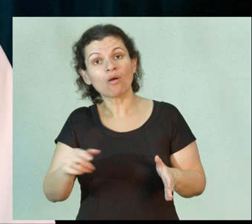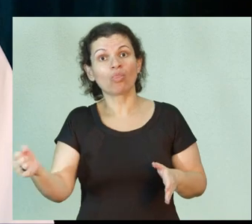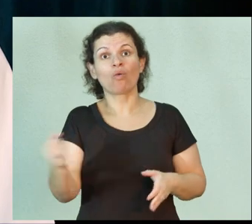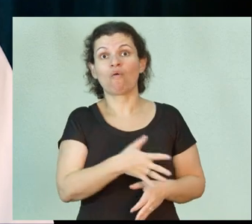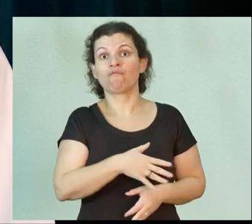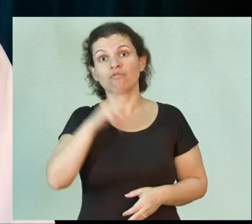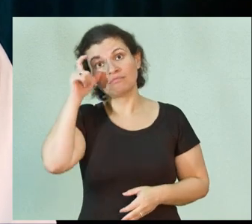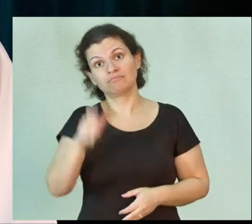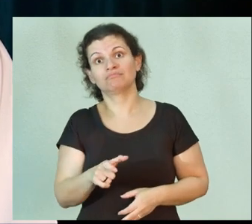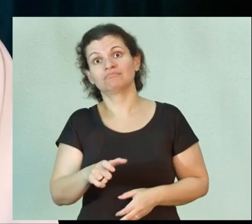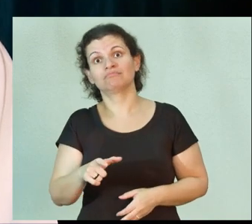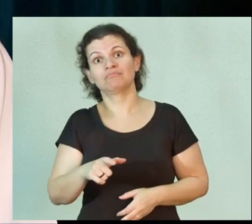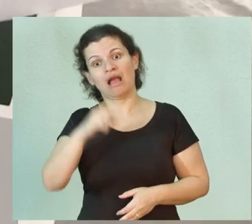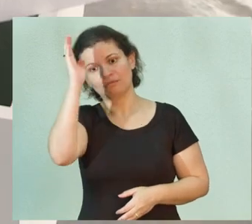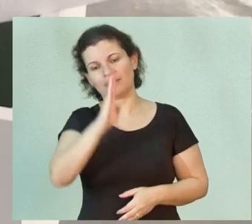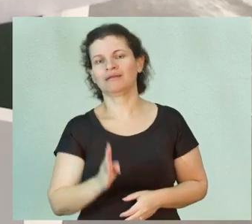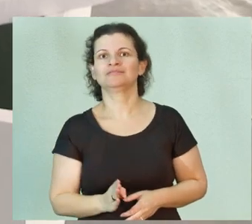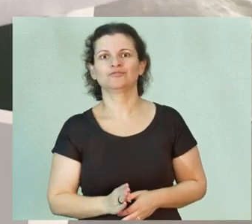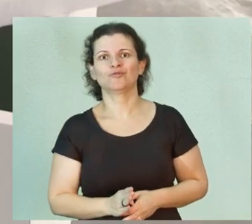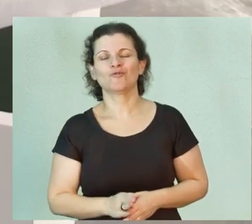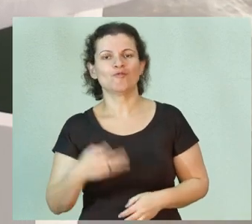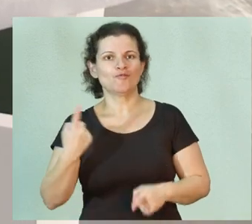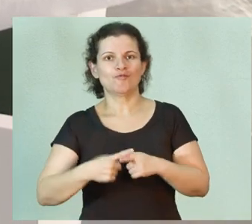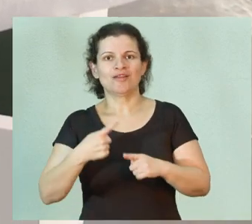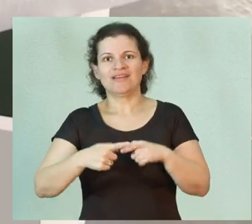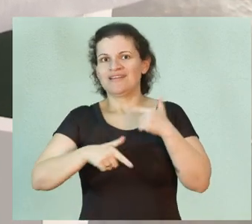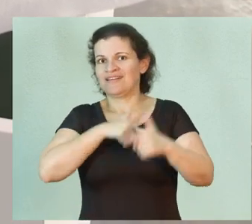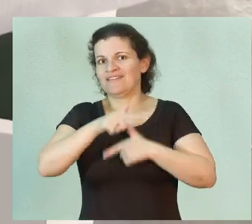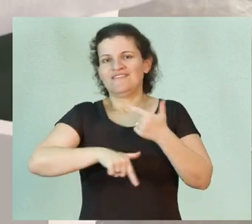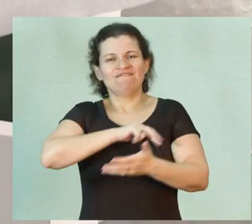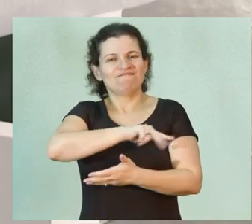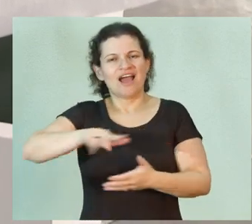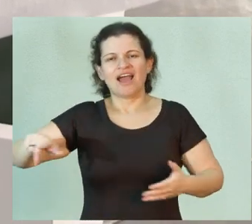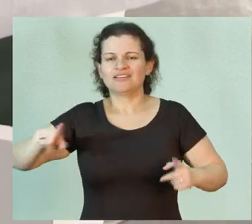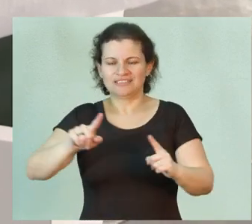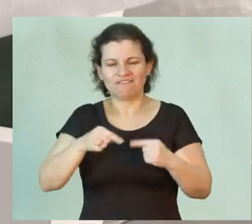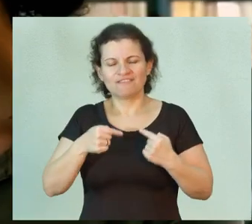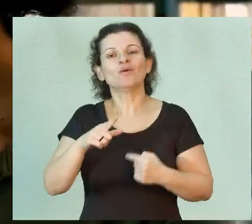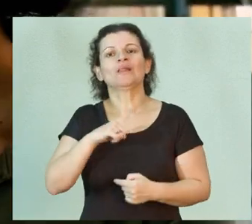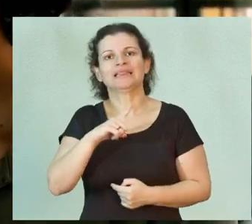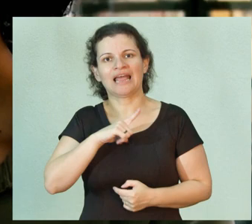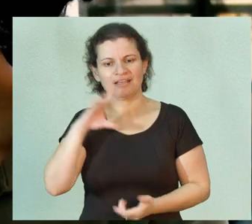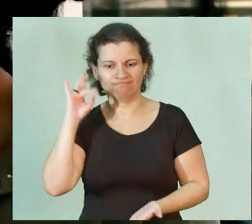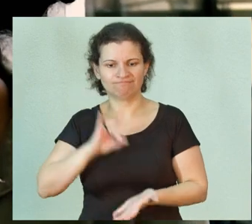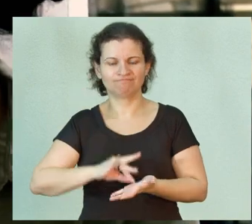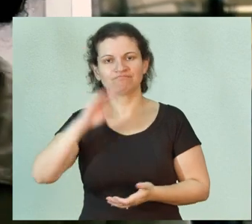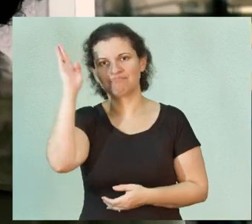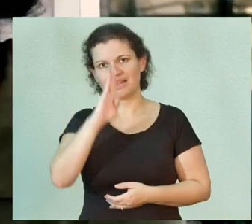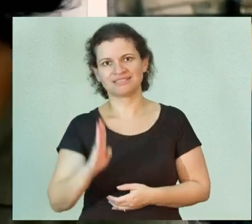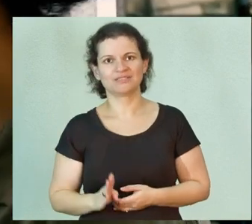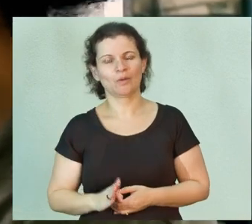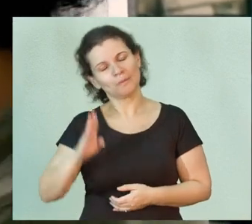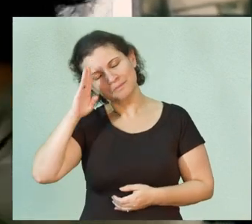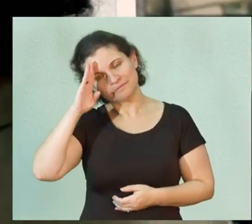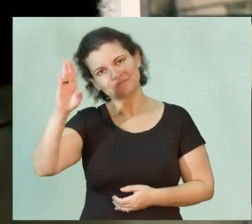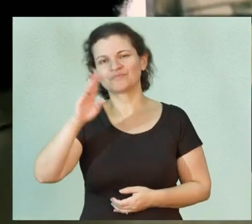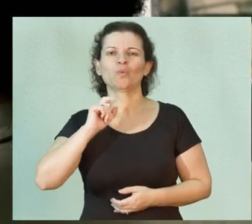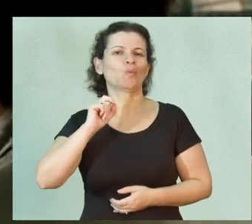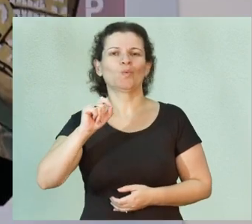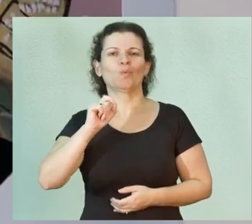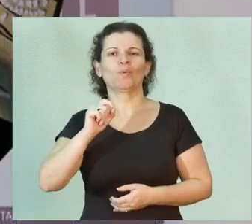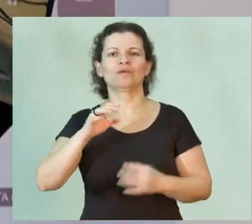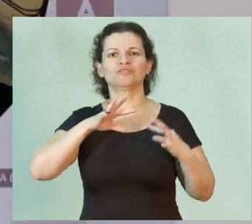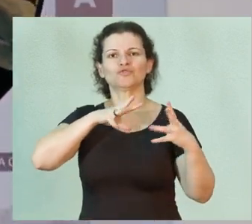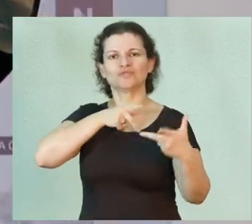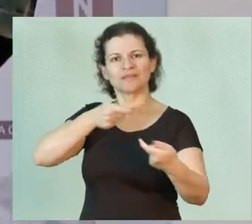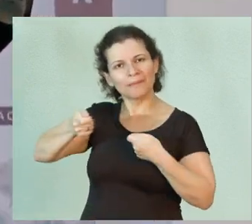inovação interessante em termos de Brasil, até para trabalhar com vários desafios que a gente tem na realidade brasileira, principalmente questões de